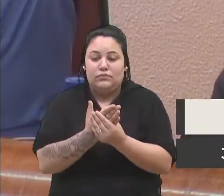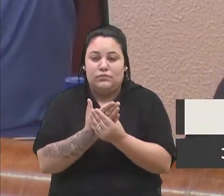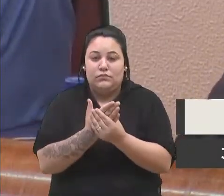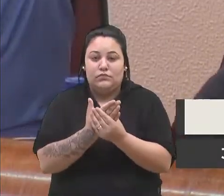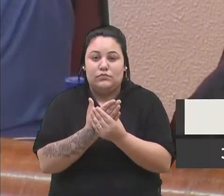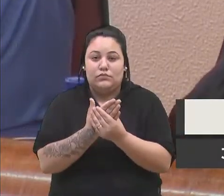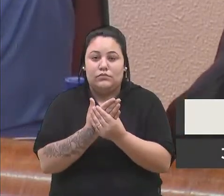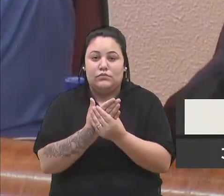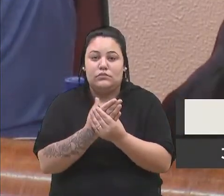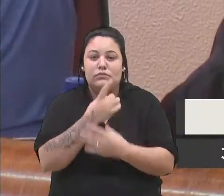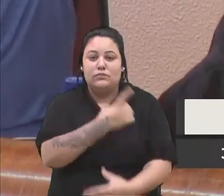129-2023.